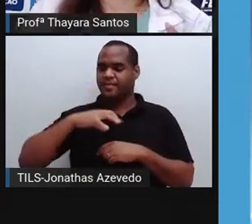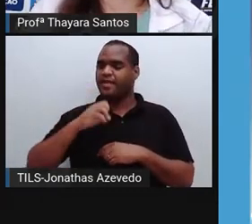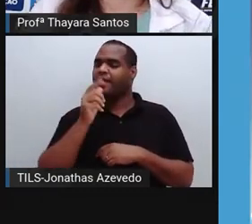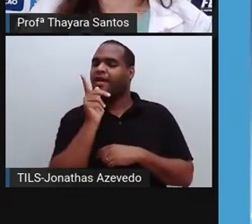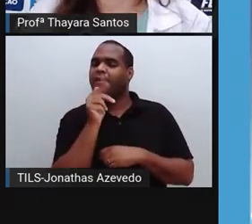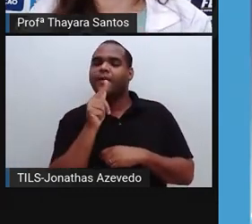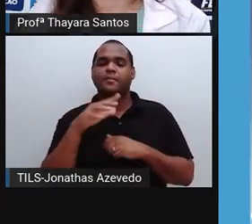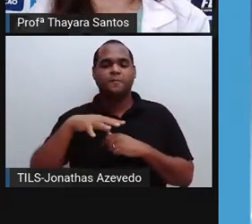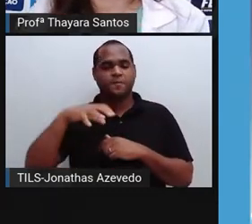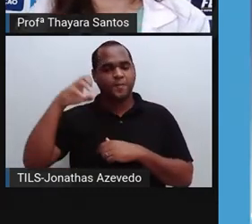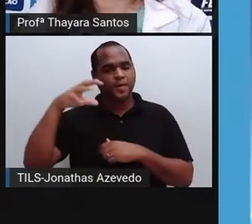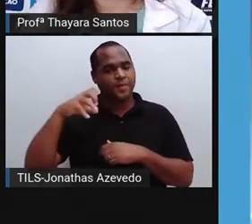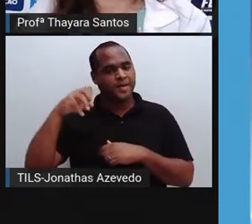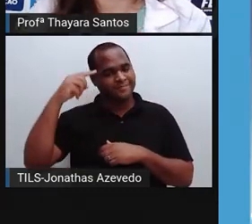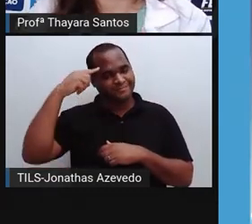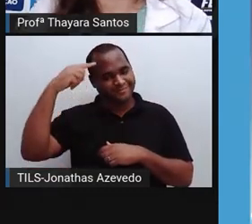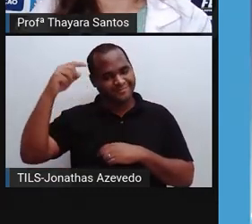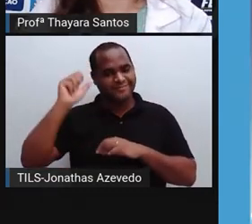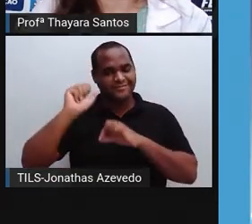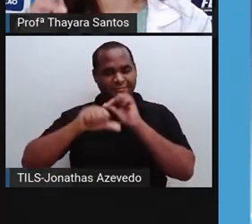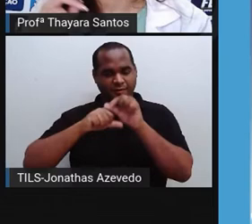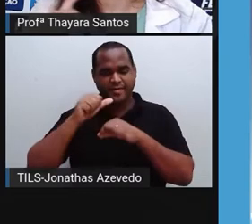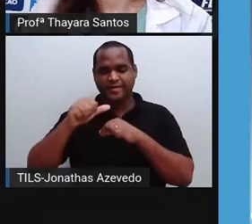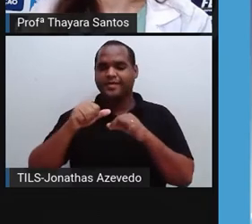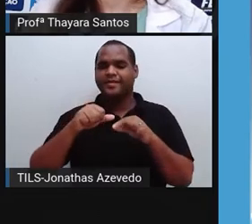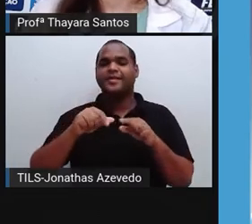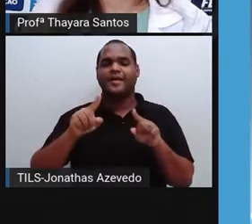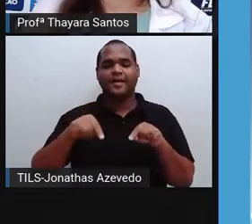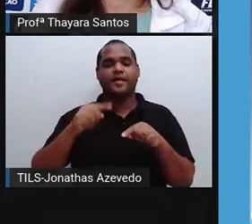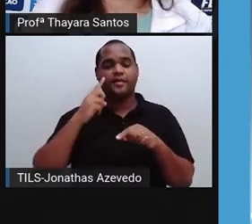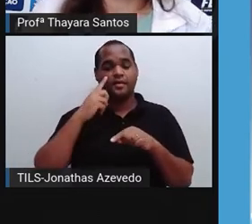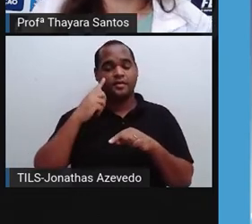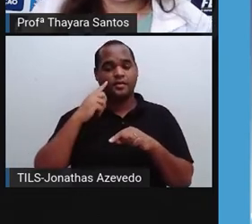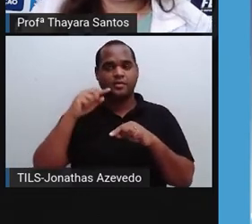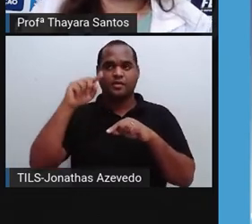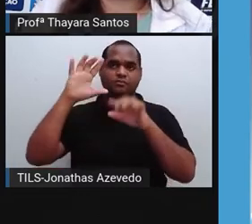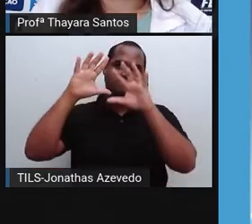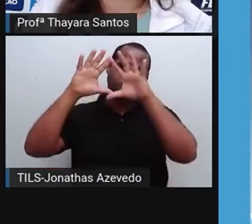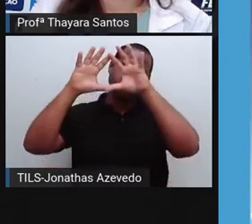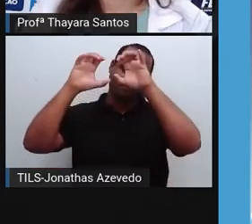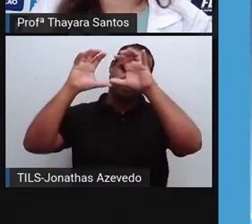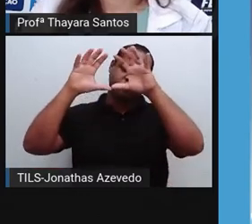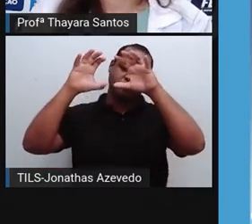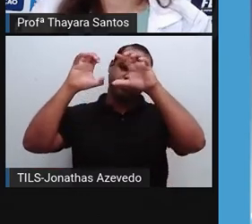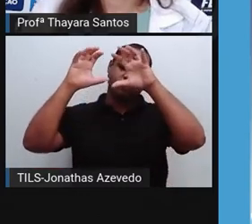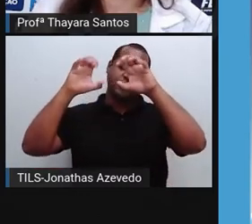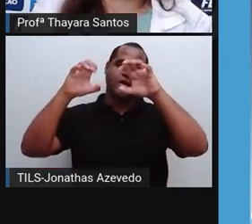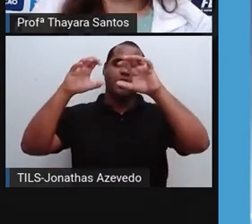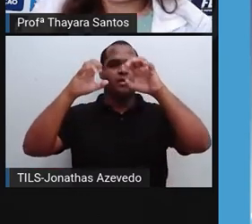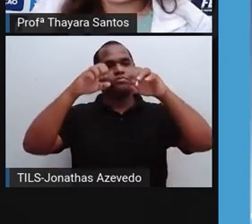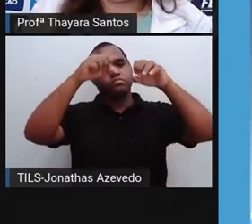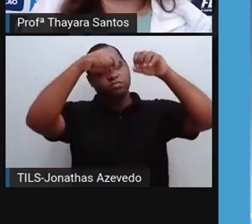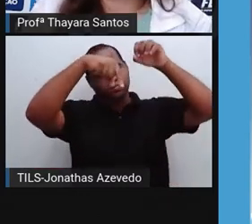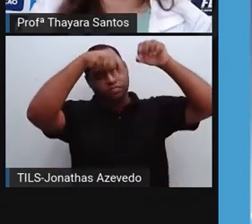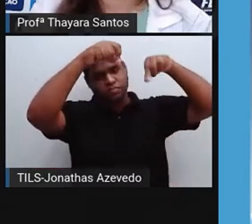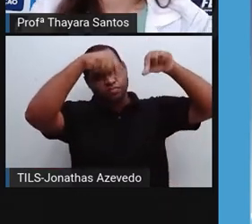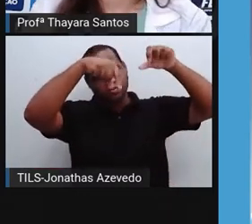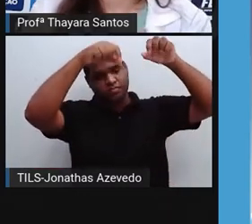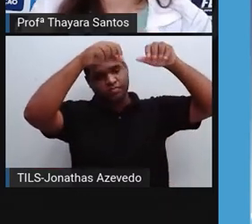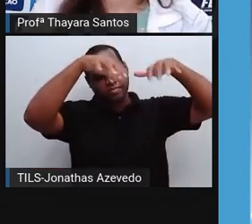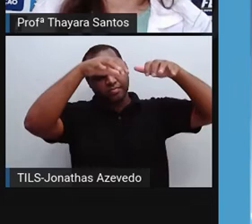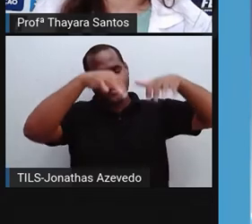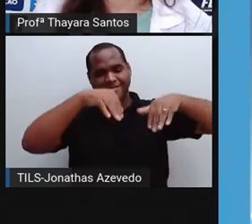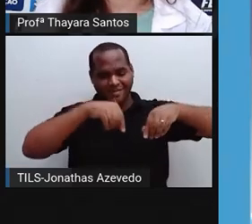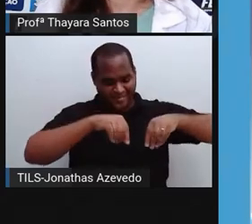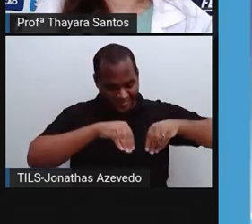evapora, então ela vai pela transpiração dos animais. Depois, essa água se condensa. depois, ela precipita e,